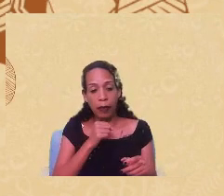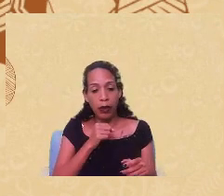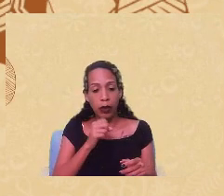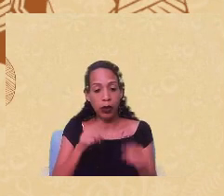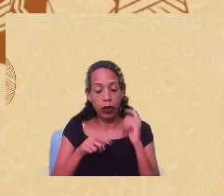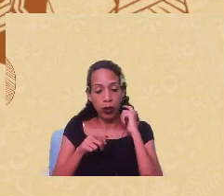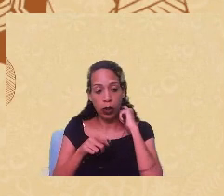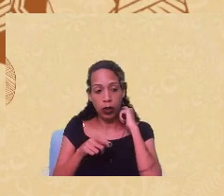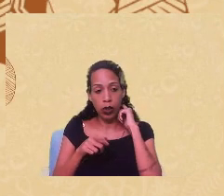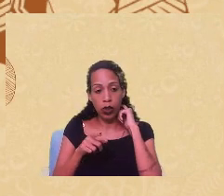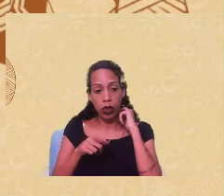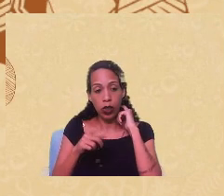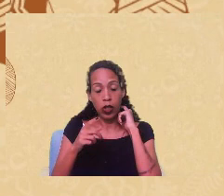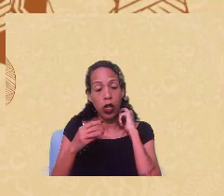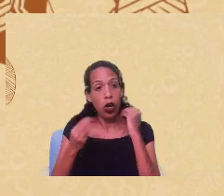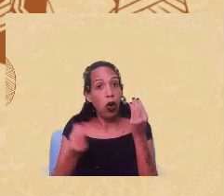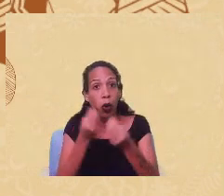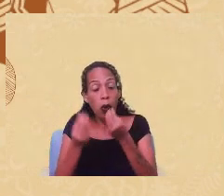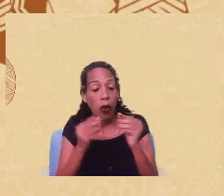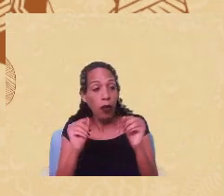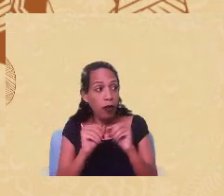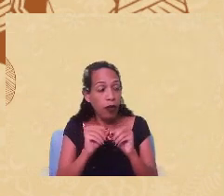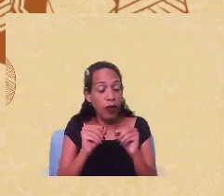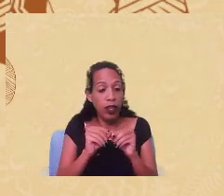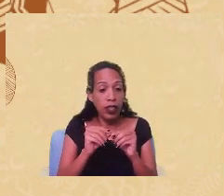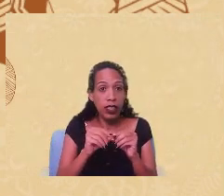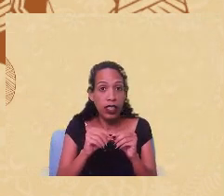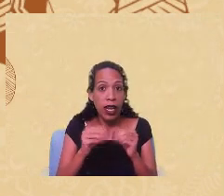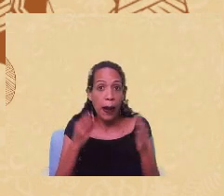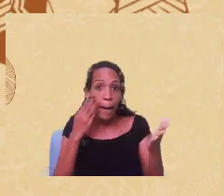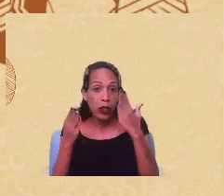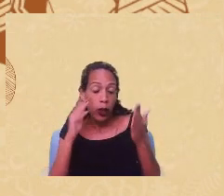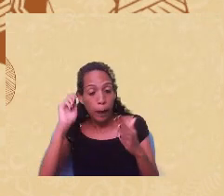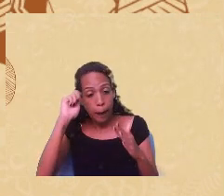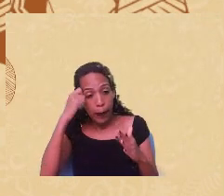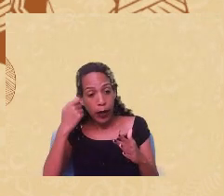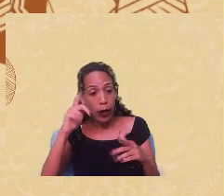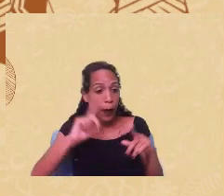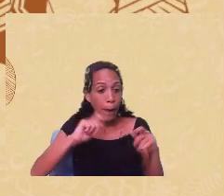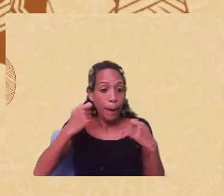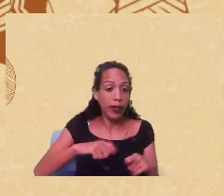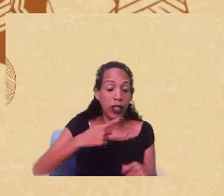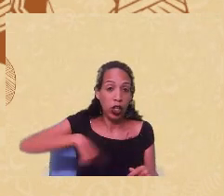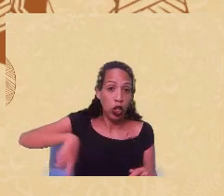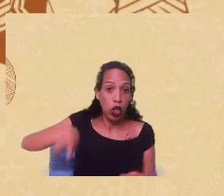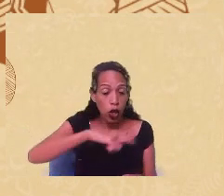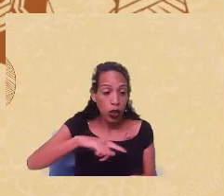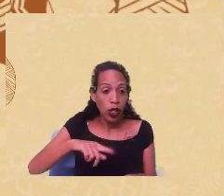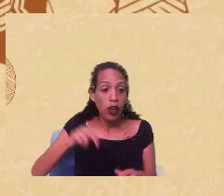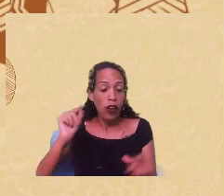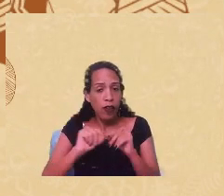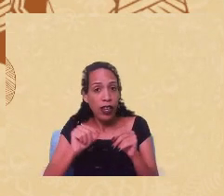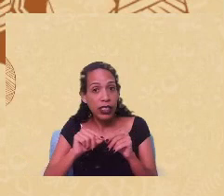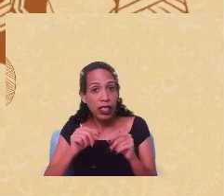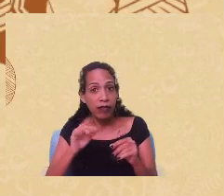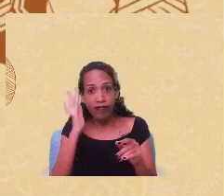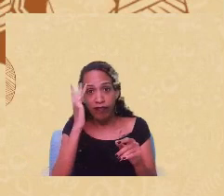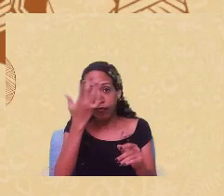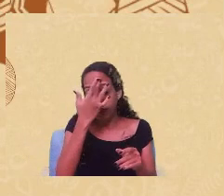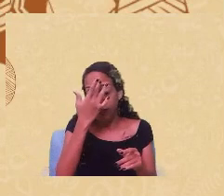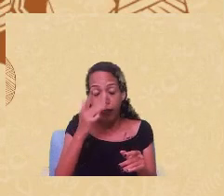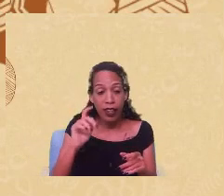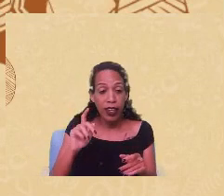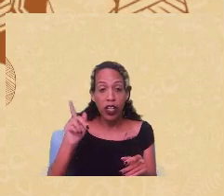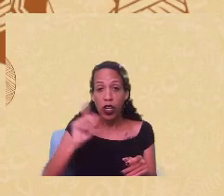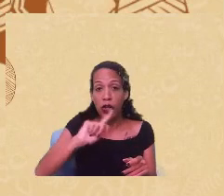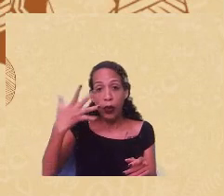lógica do tipo vamos fazer uma psicologia preta porque a psicologia não fez a gente, vamos fazer uma psicanálise preta porque a psicanálise não fez a gente.